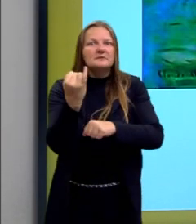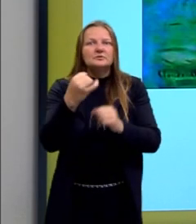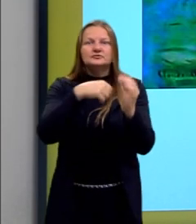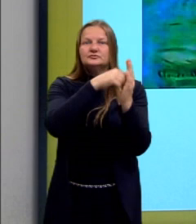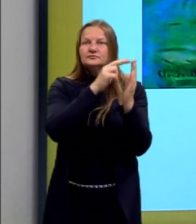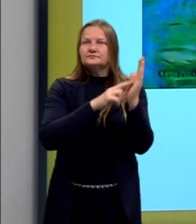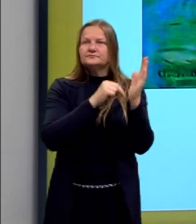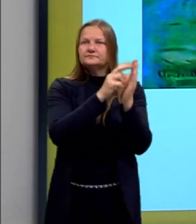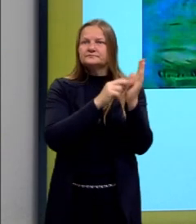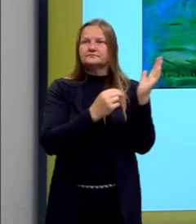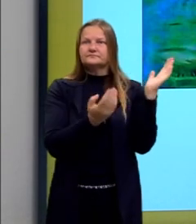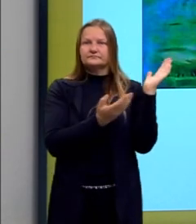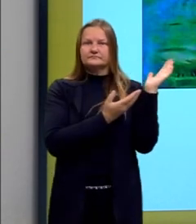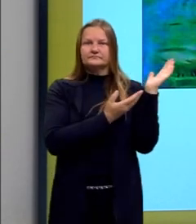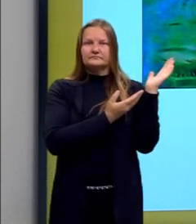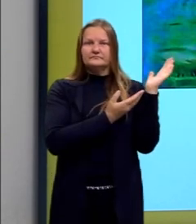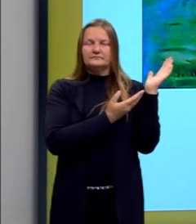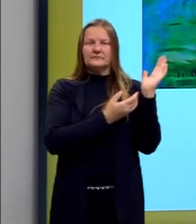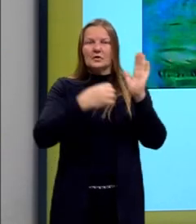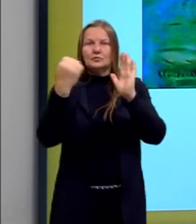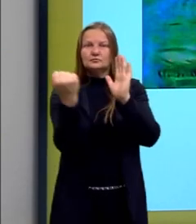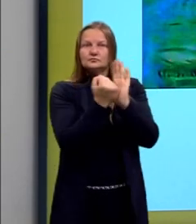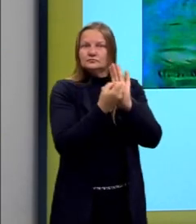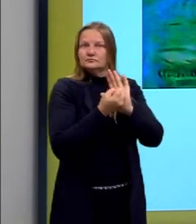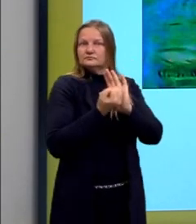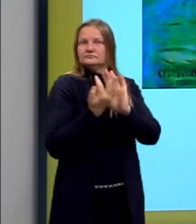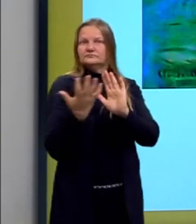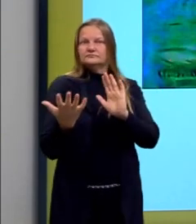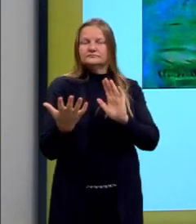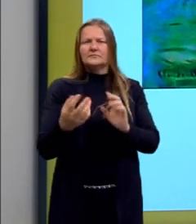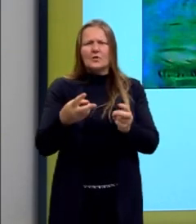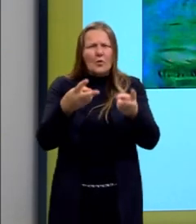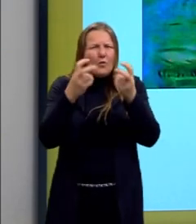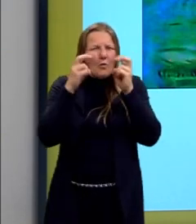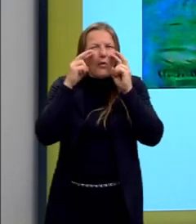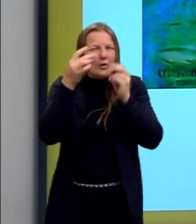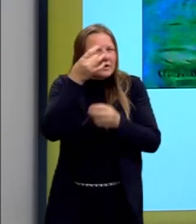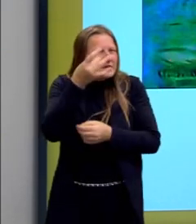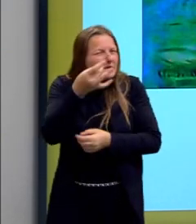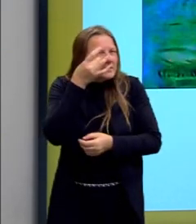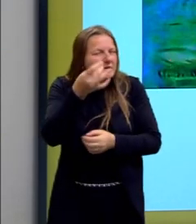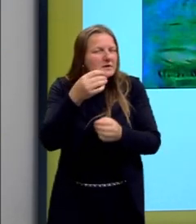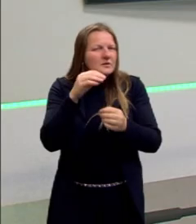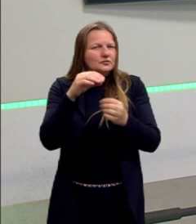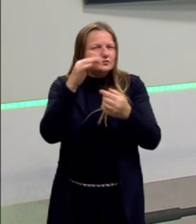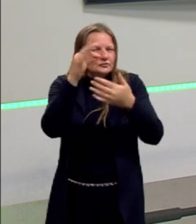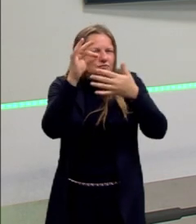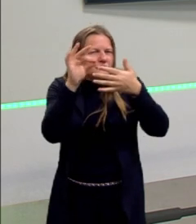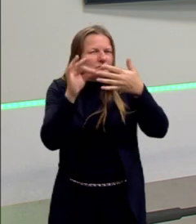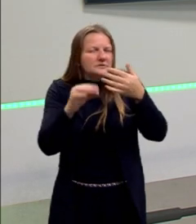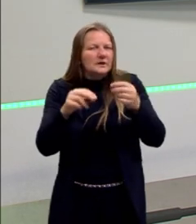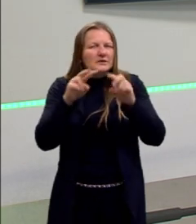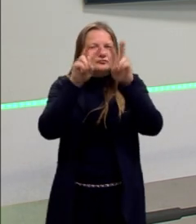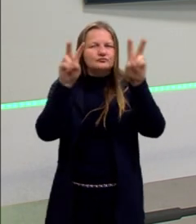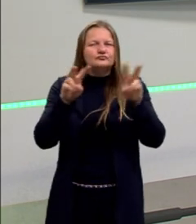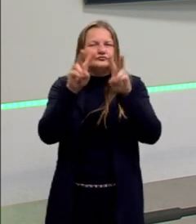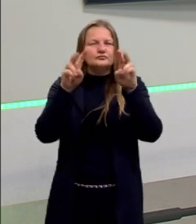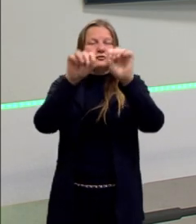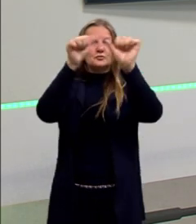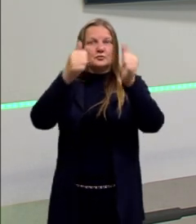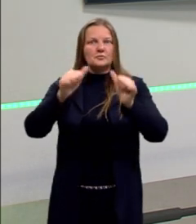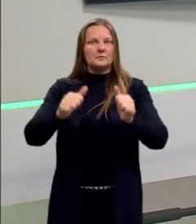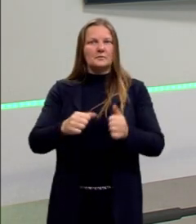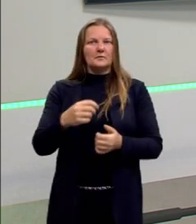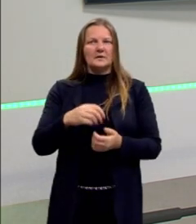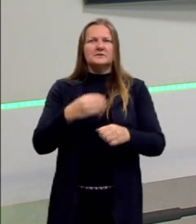impressionismo. E é interessante pensar, olhar para essas obras, fazer aquela leitura de imagem que eu indiquei para vocês